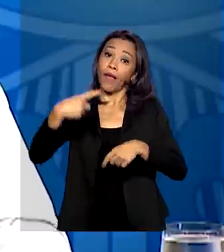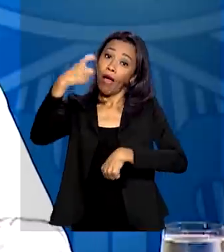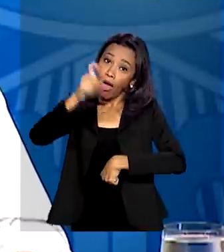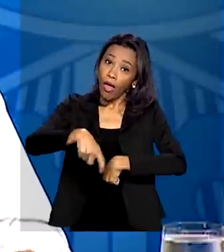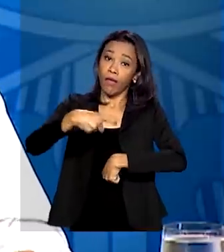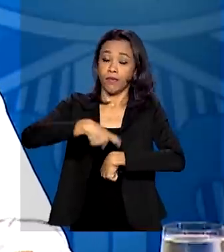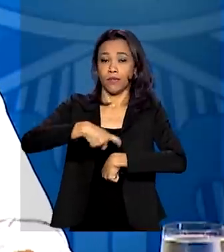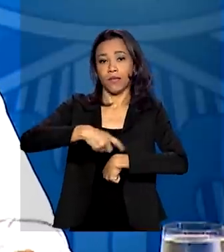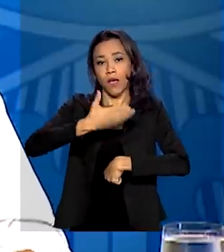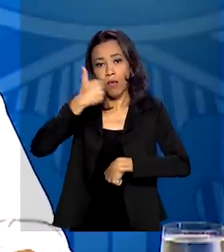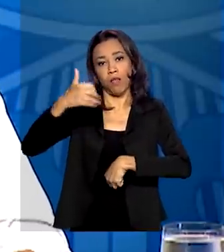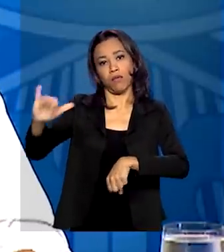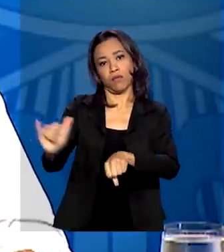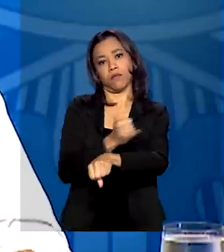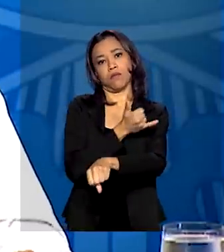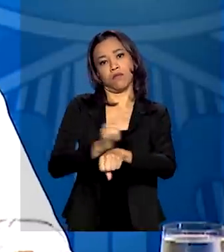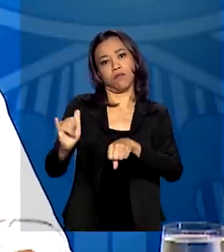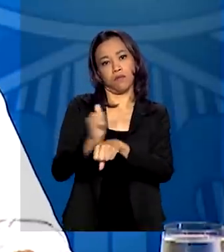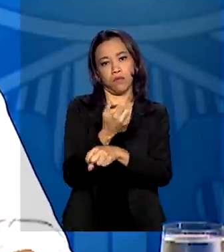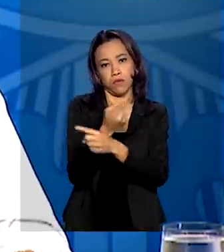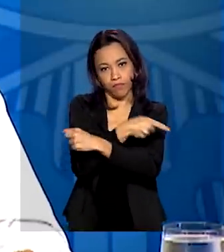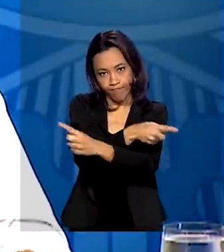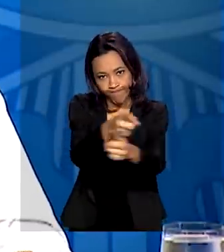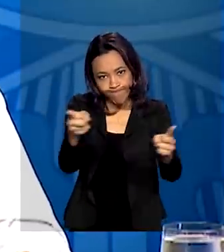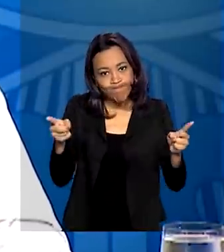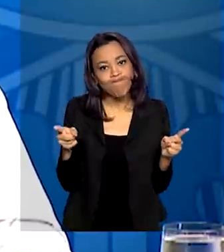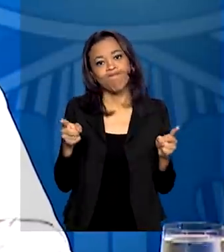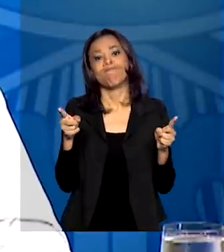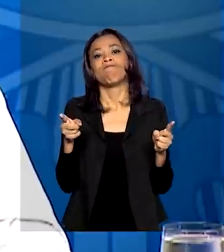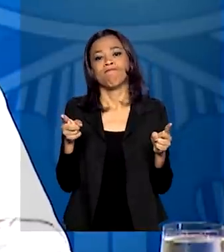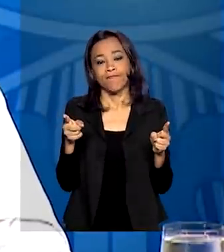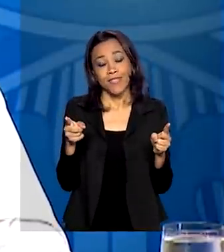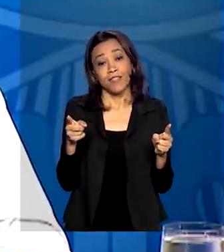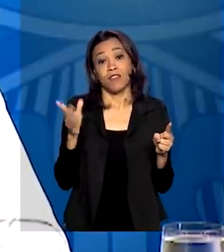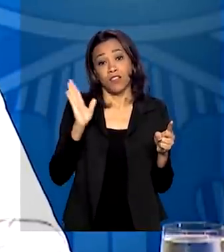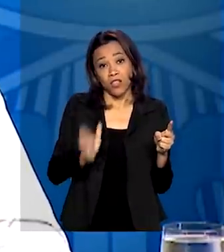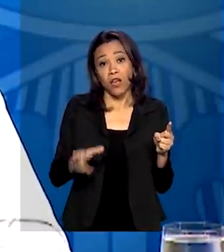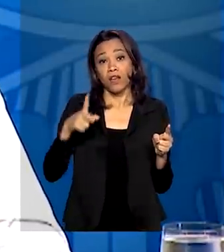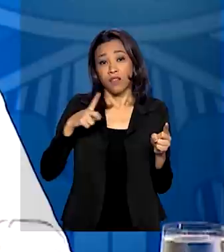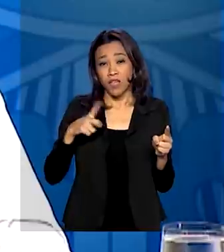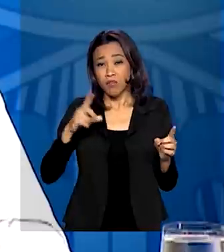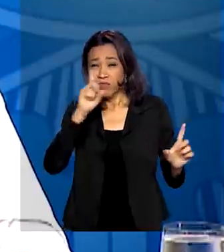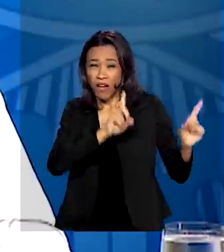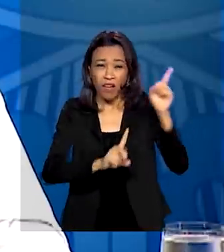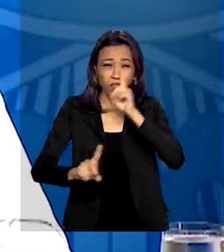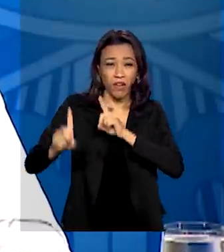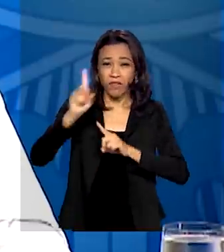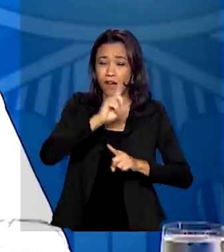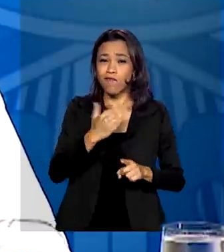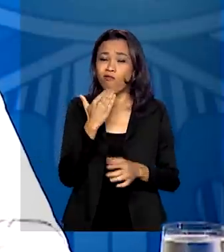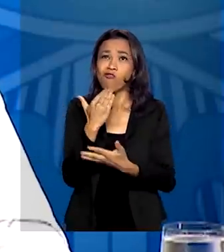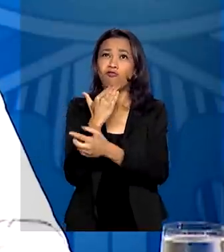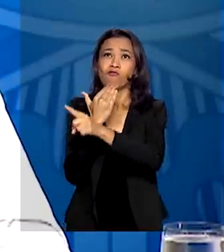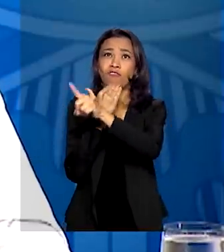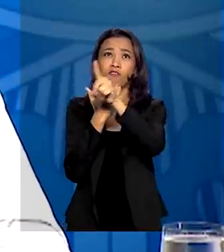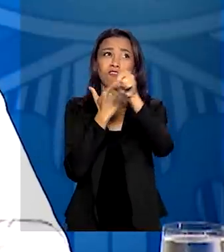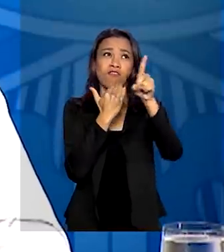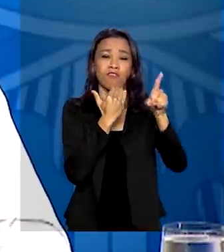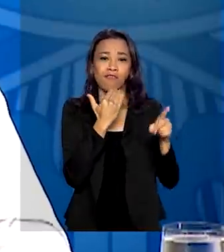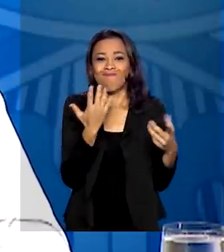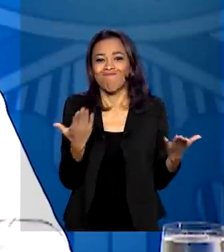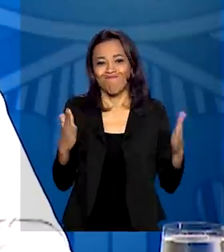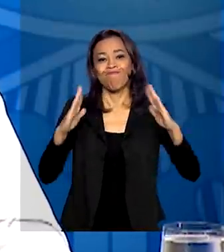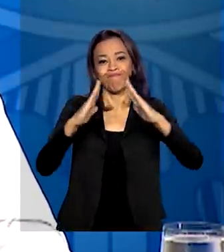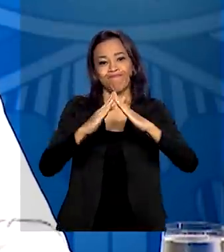a medida mais recomendável, já que nós temos muitas fragilidades ainda no sistema de saúde,